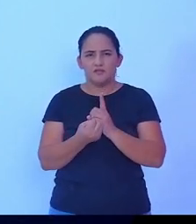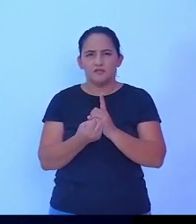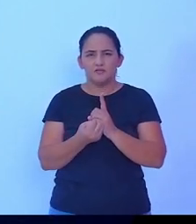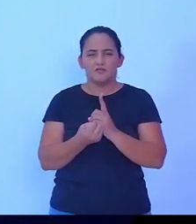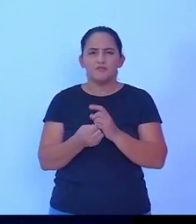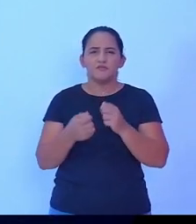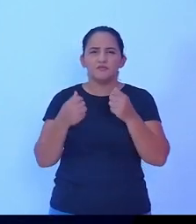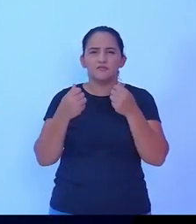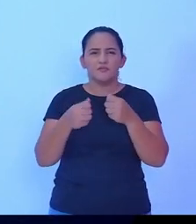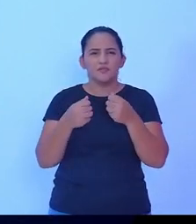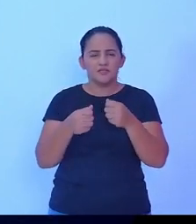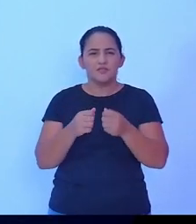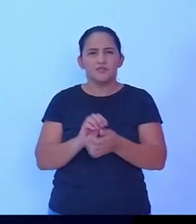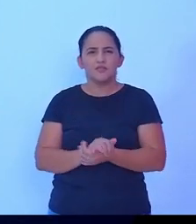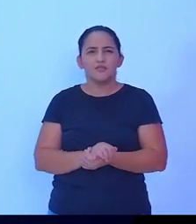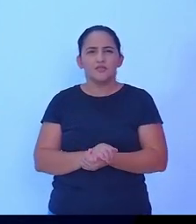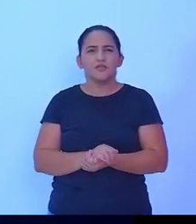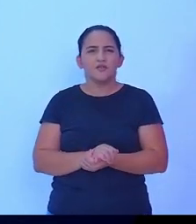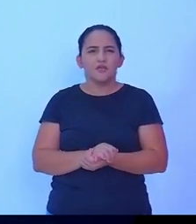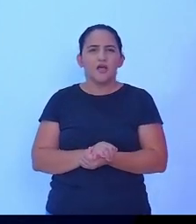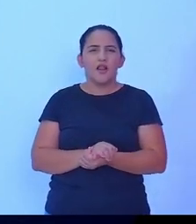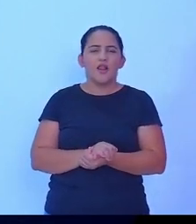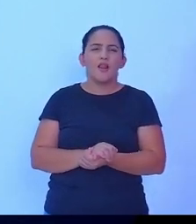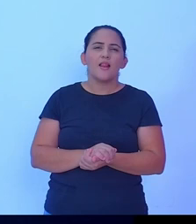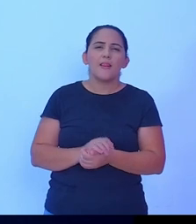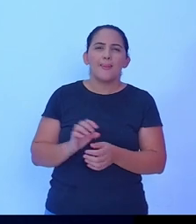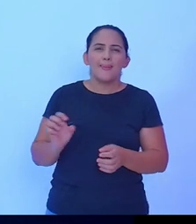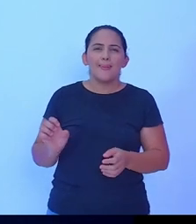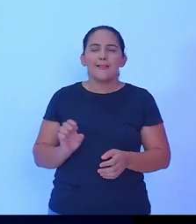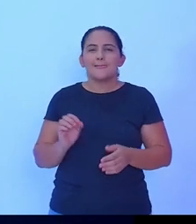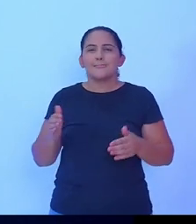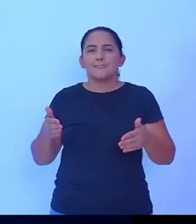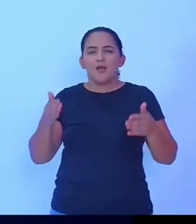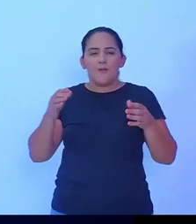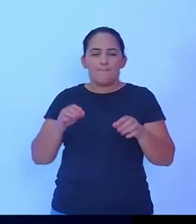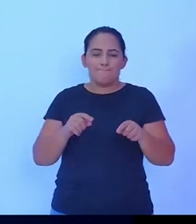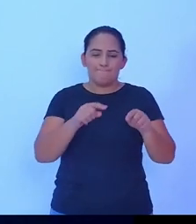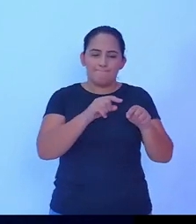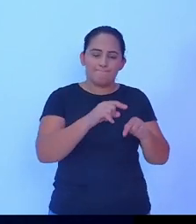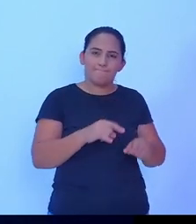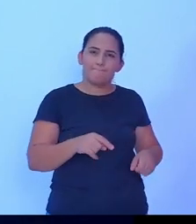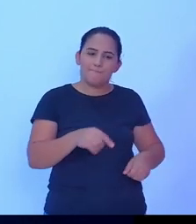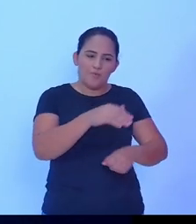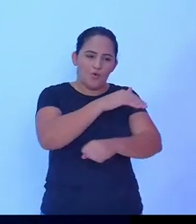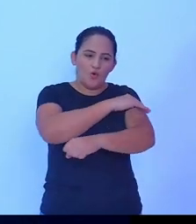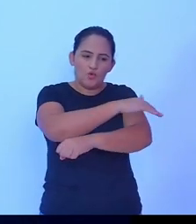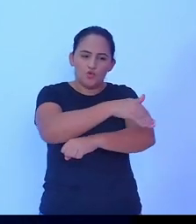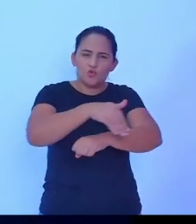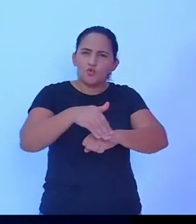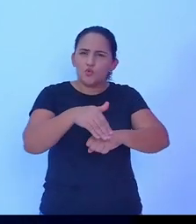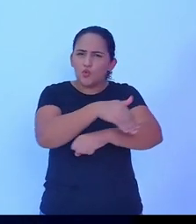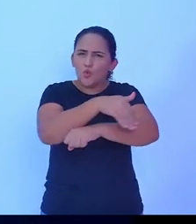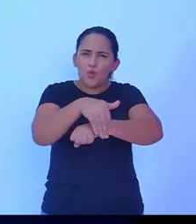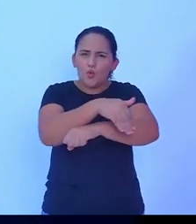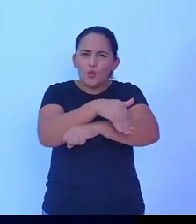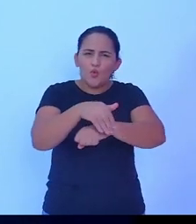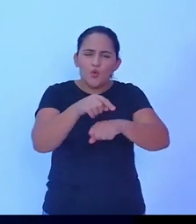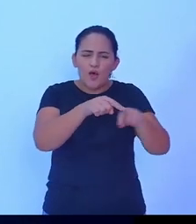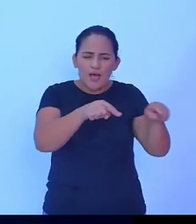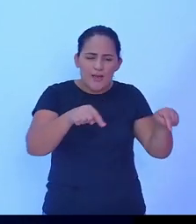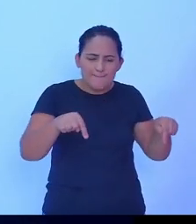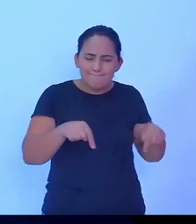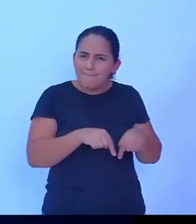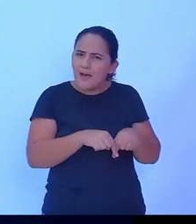infraestrutura, ela deve ser implantada nos bairros para que realmente